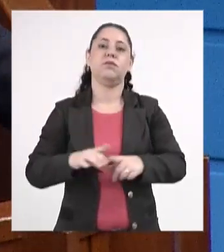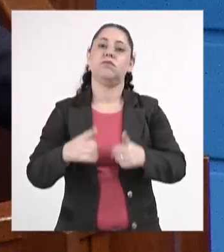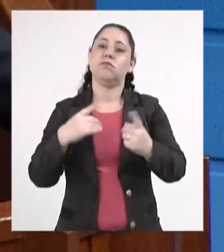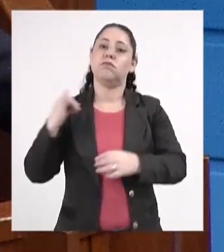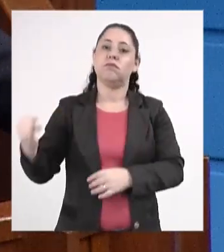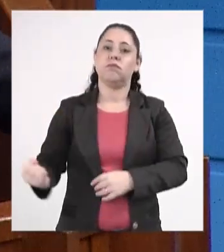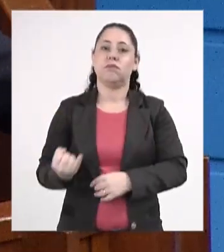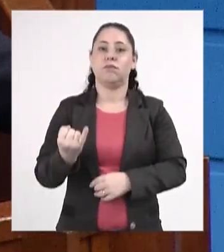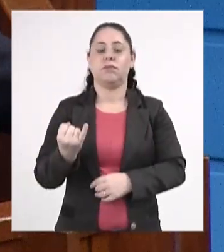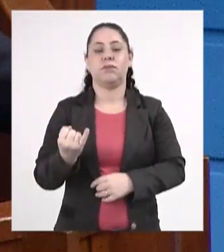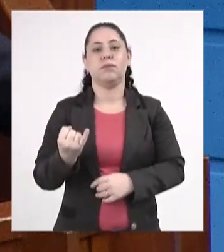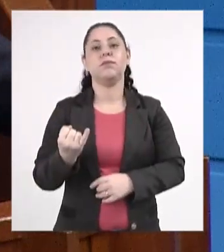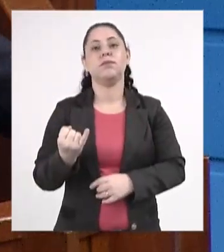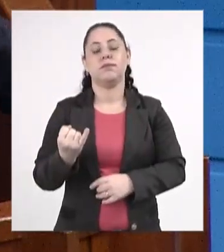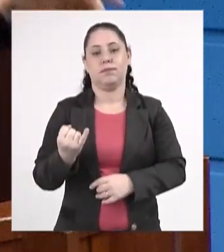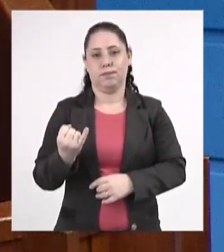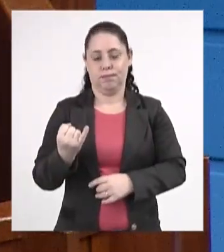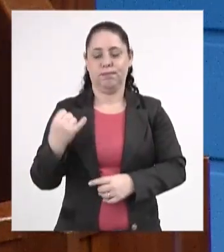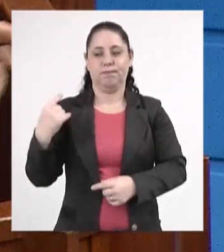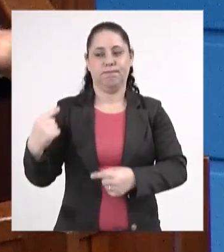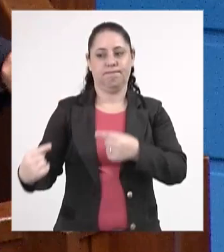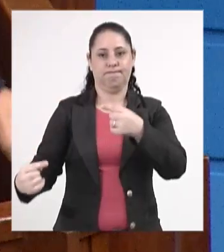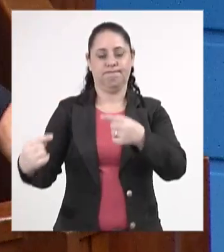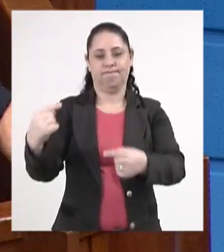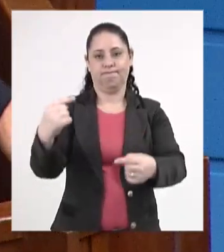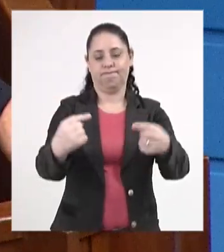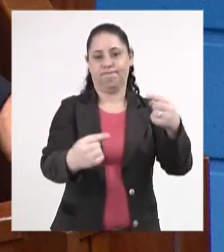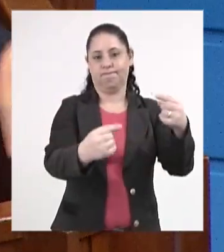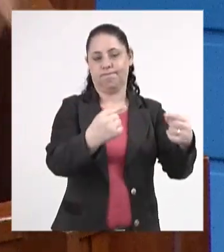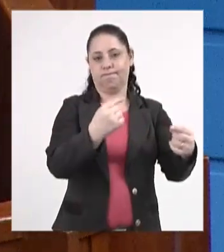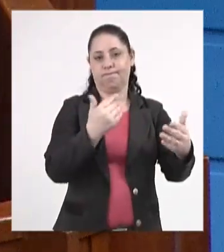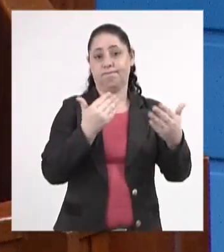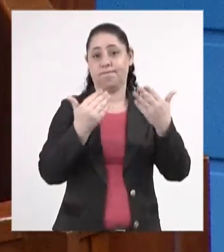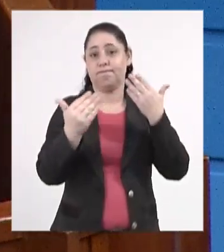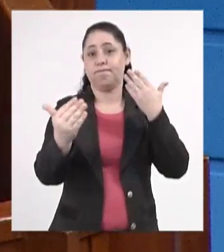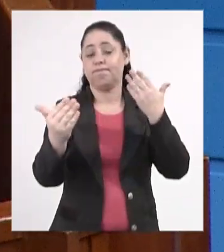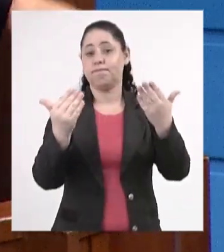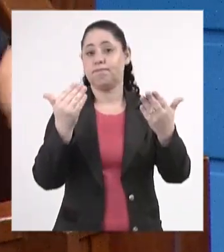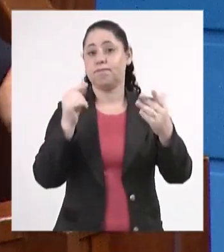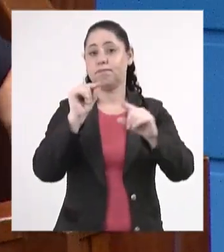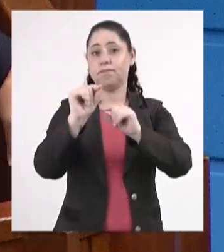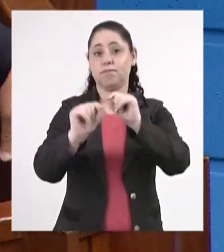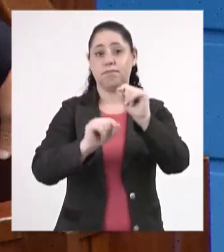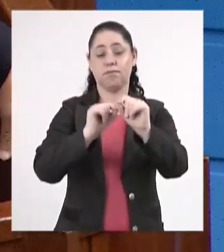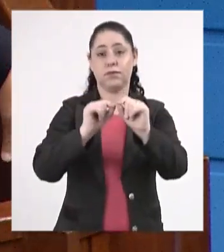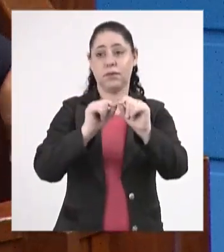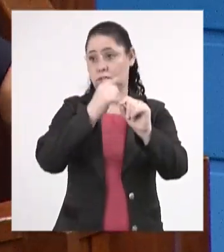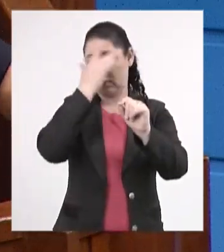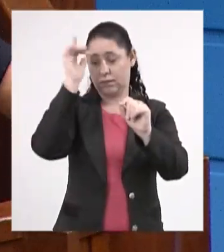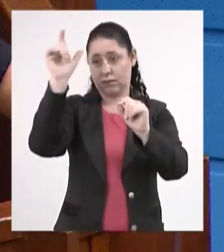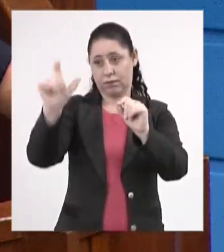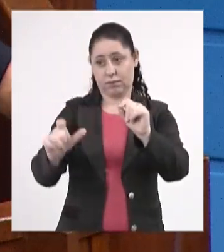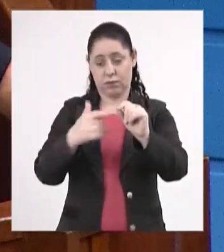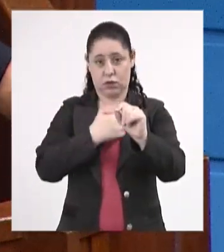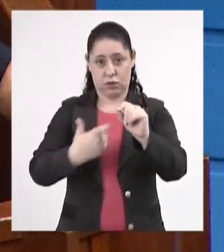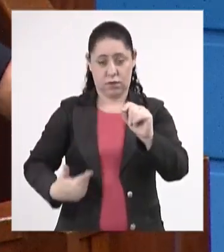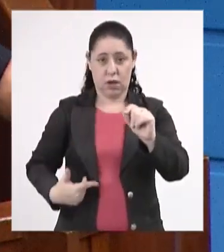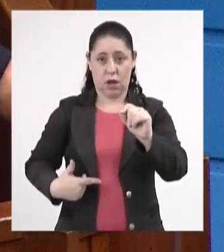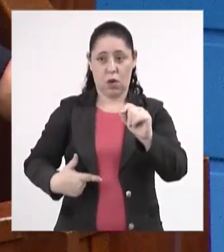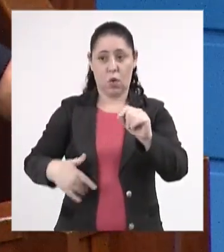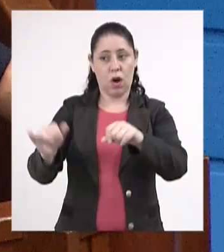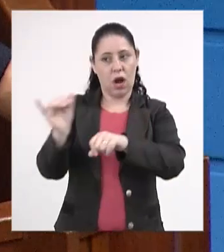oportunidade de discutir em relação àquele que está governando os seus atos,